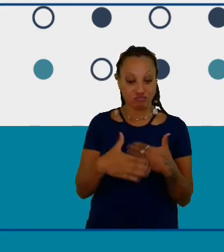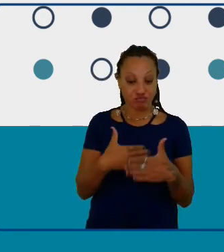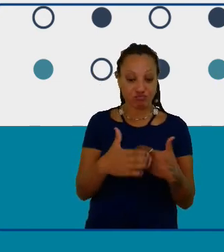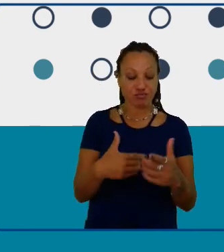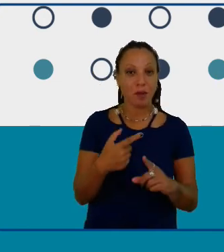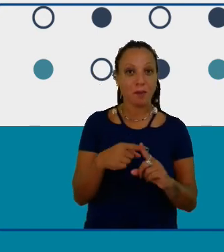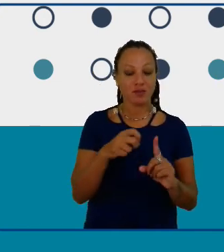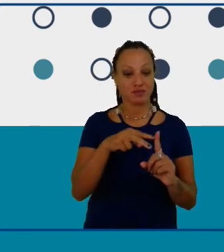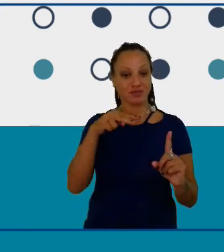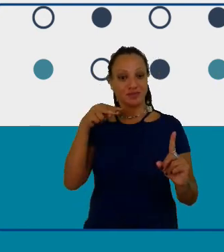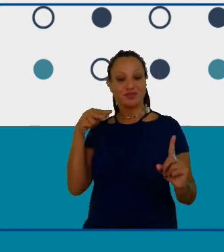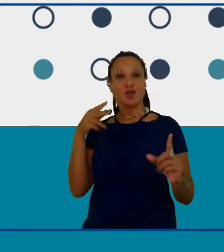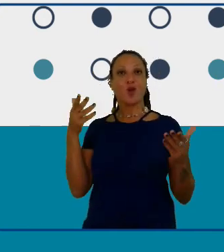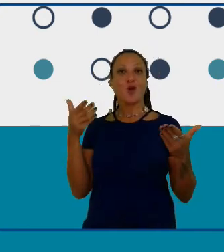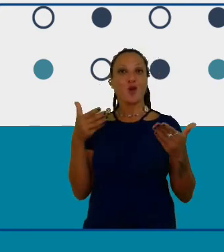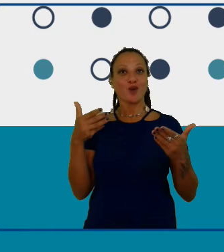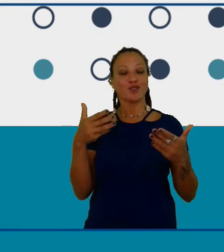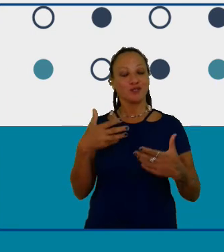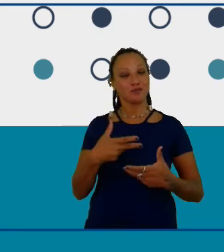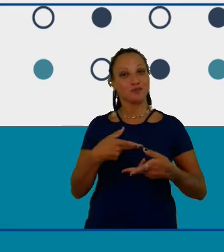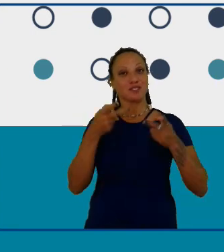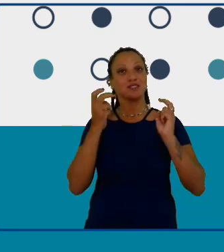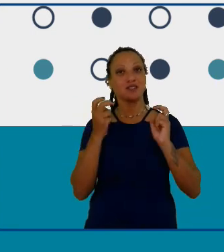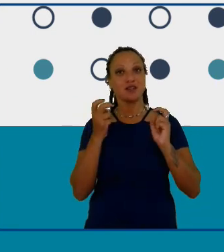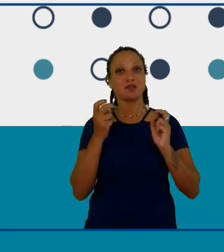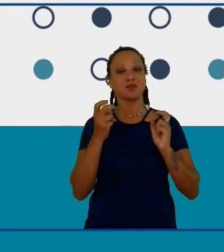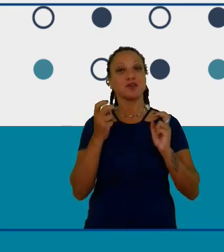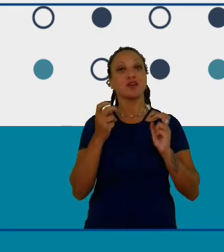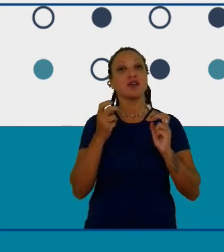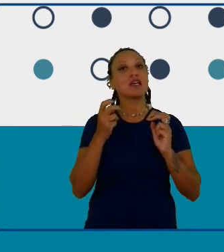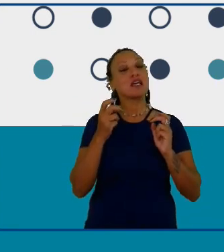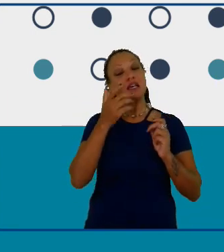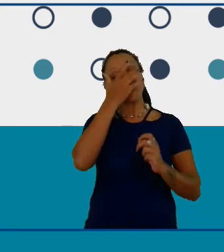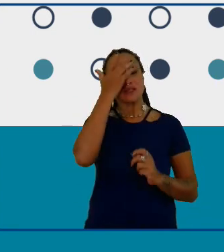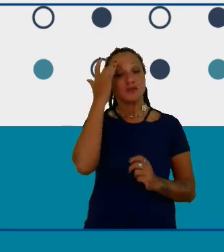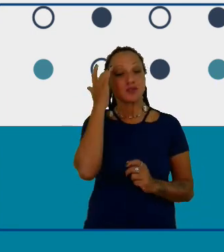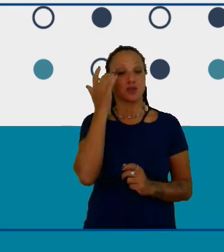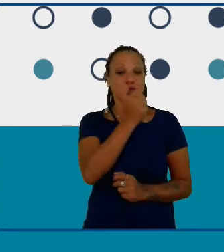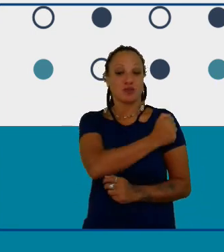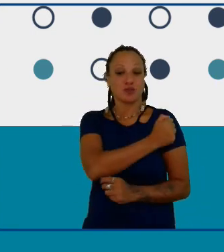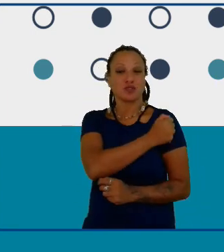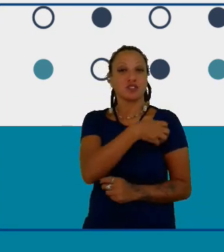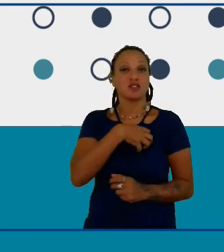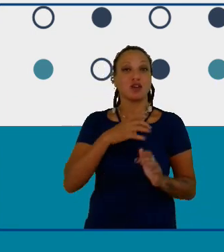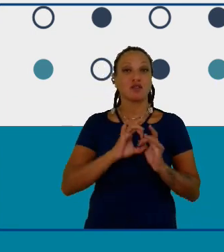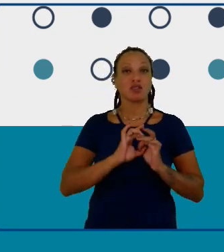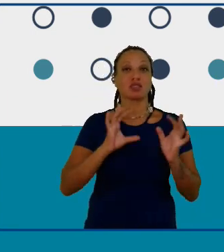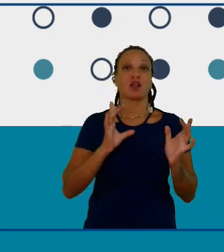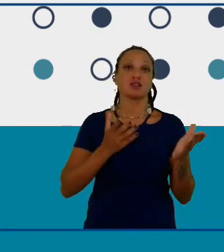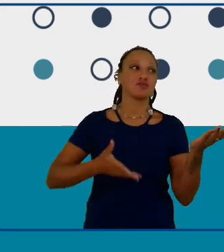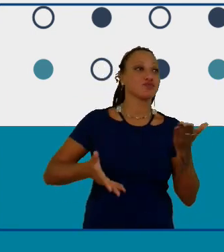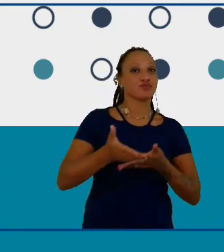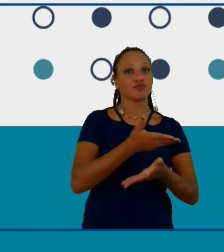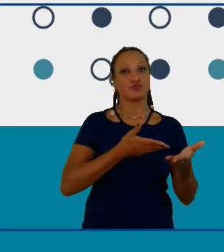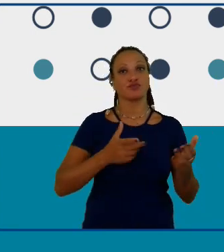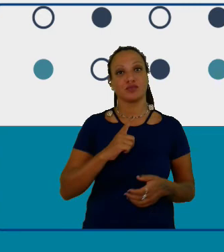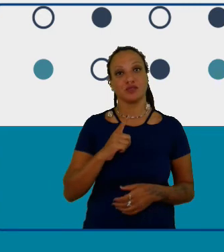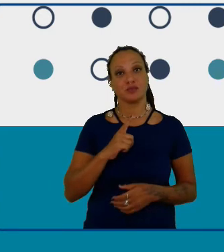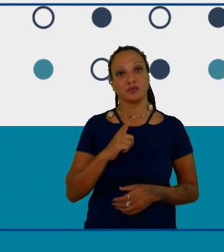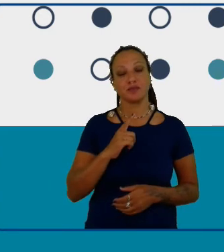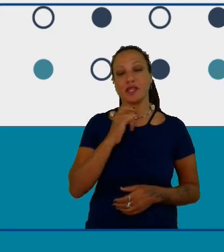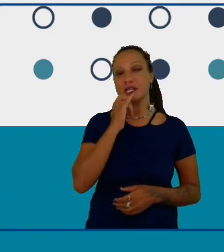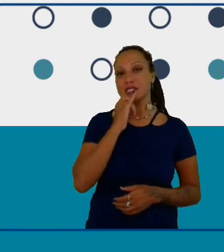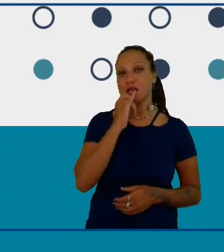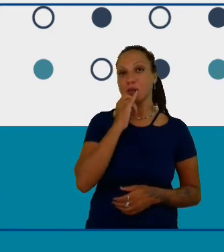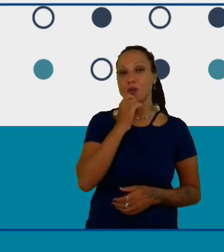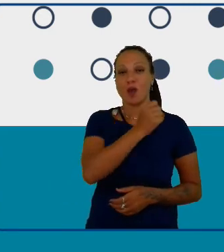mais à vontade para que essas trocas aconteçam é que eles não precisem de uma como que eu posso como que eu posso